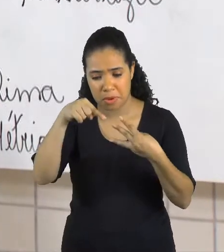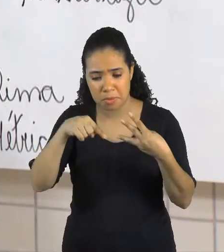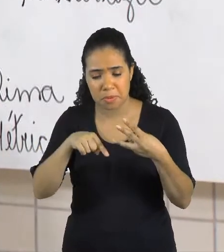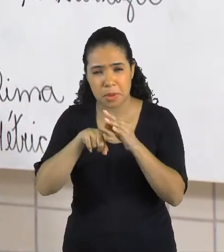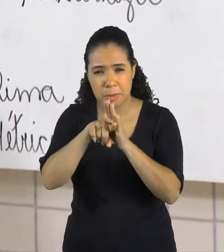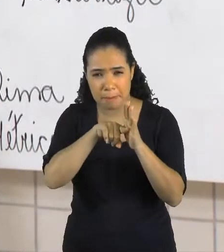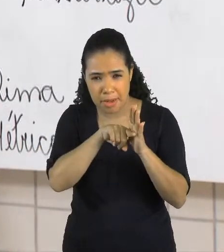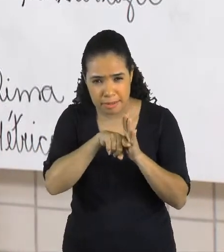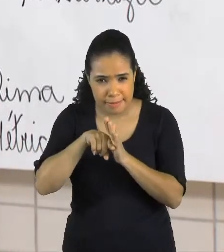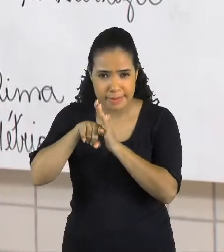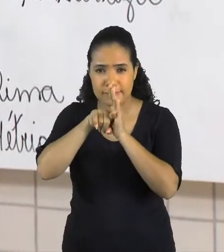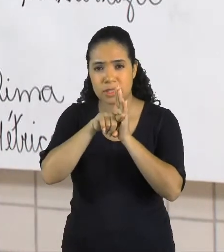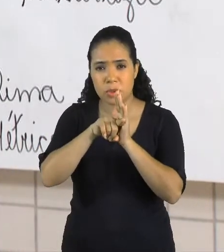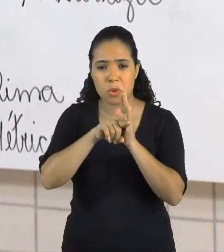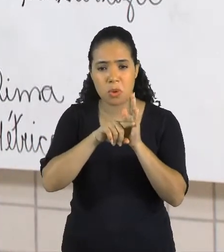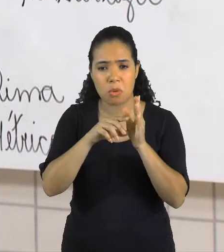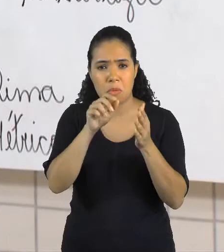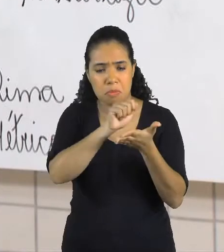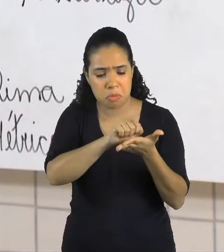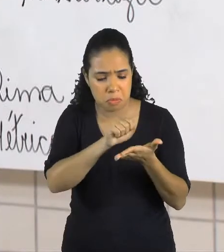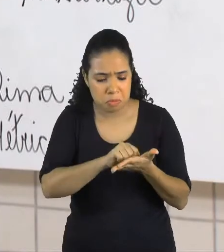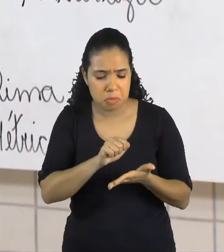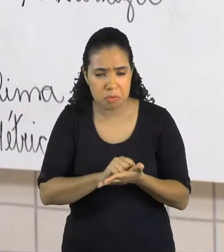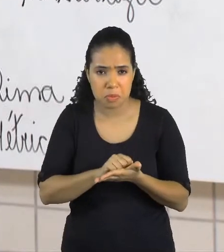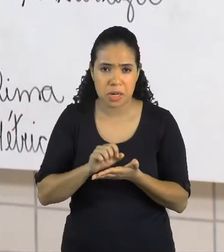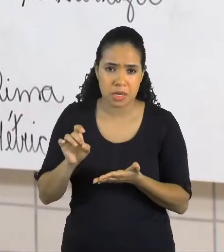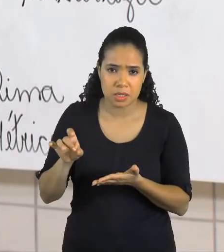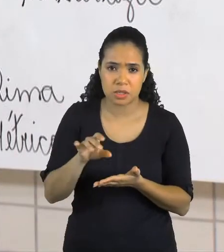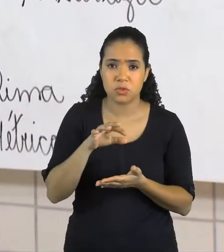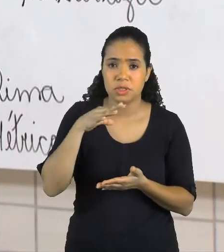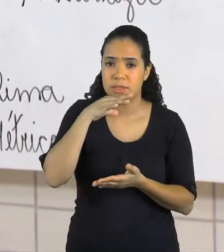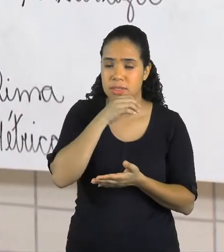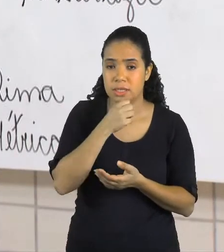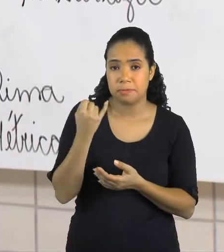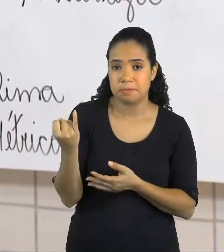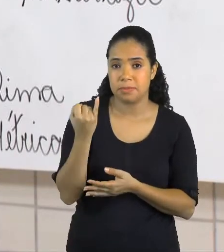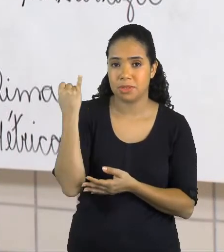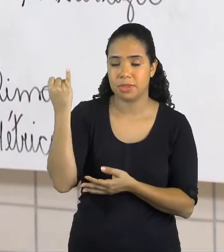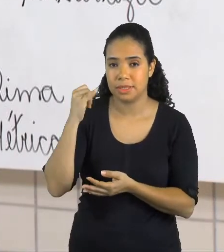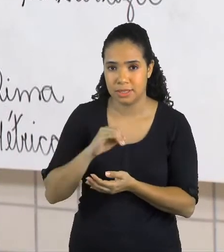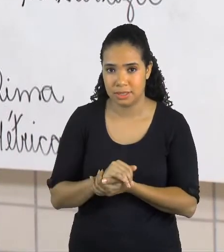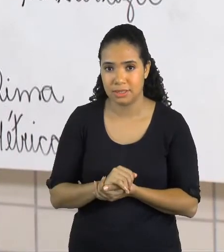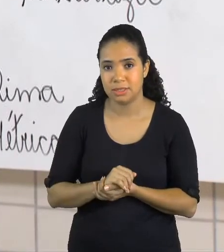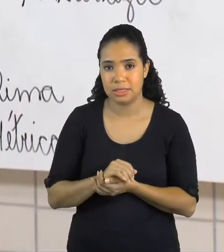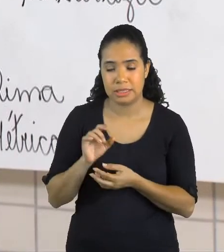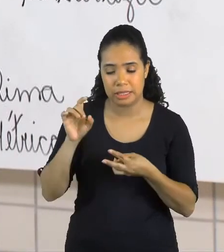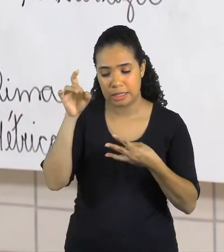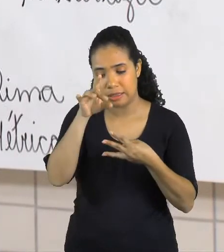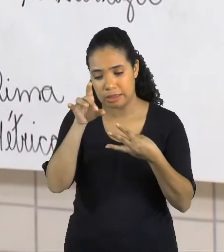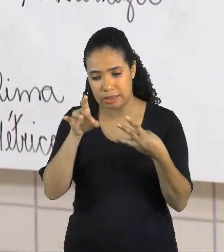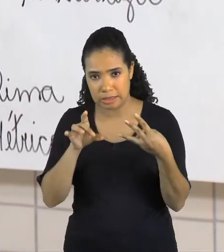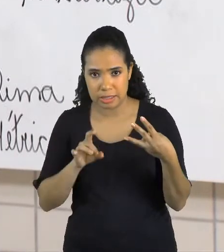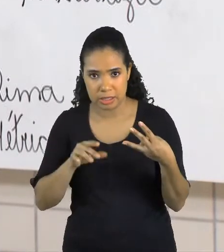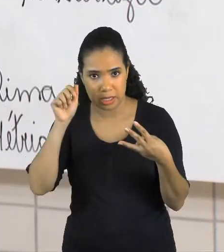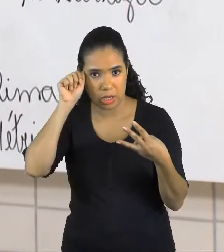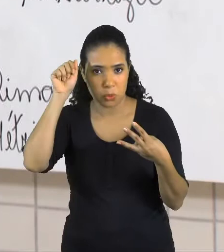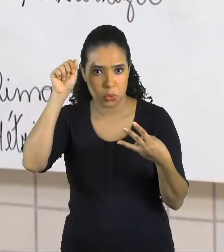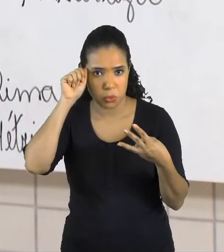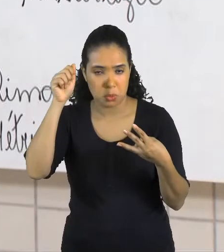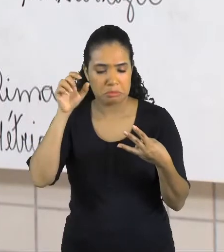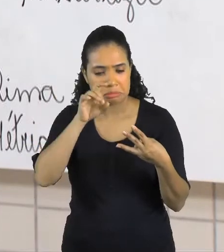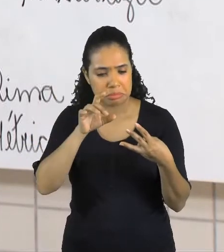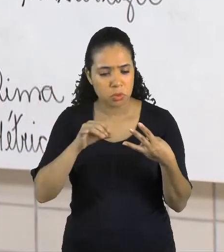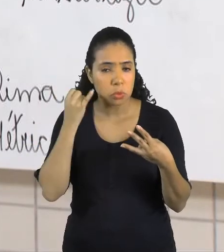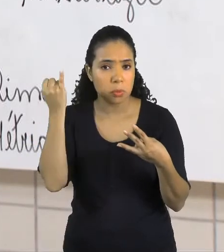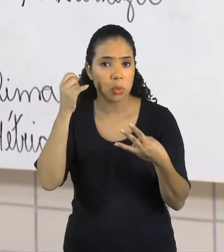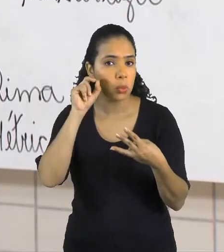autores e façam o registro, as anotações do que vocês acharam importante sobre eles. O